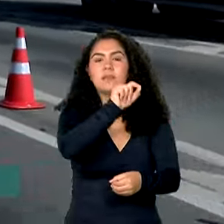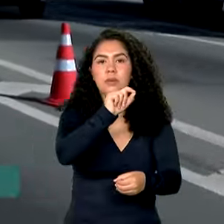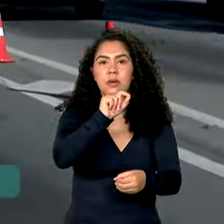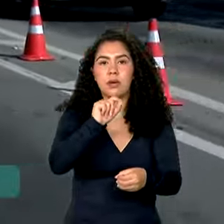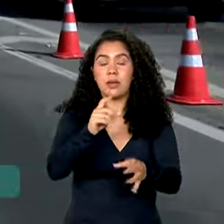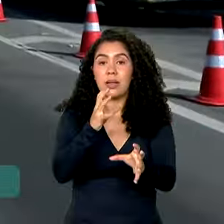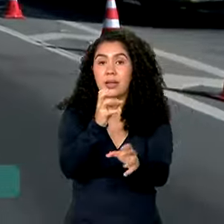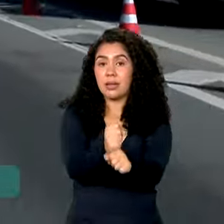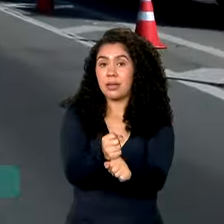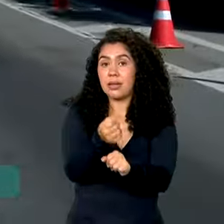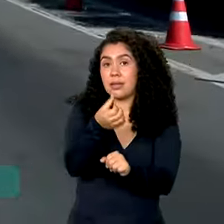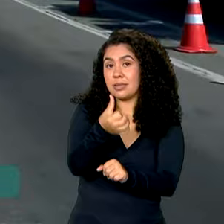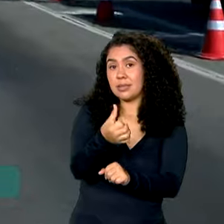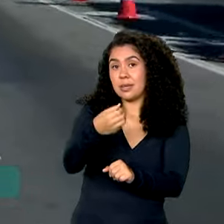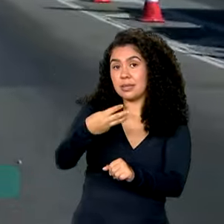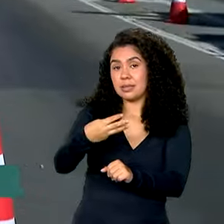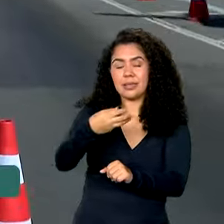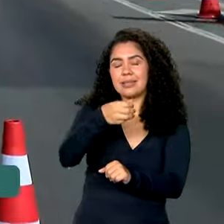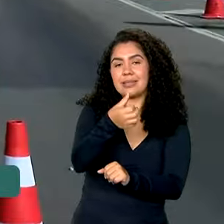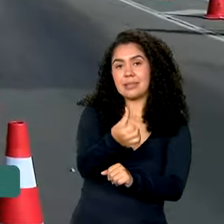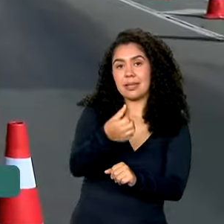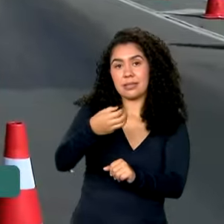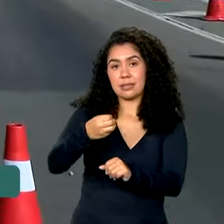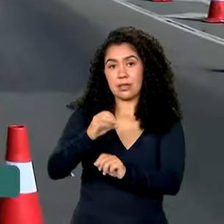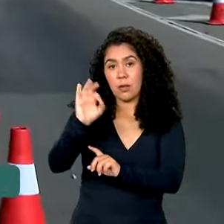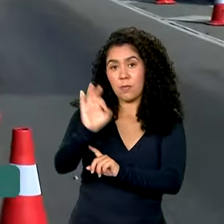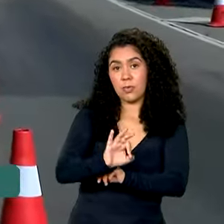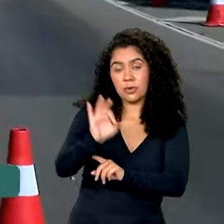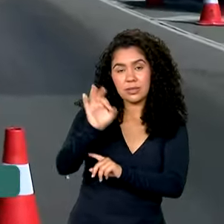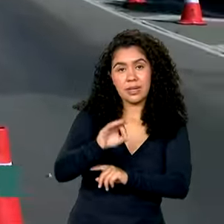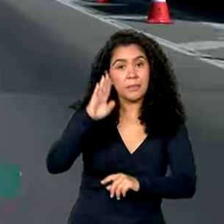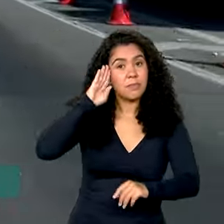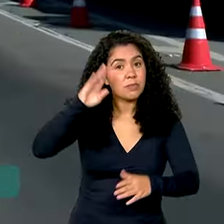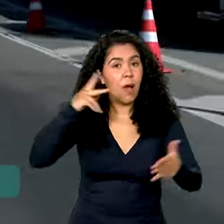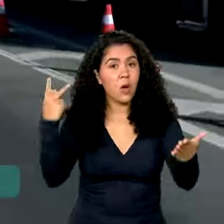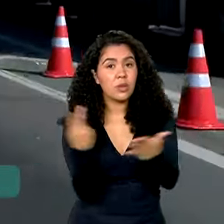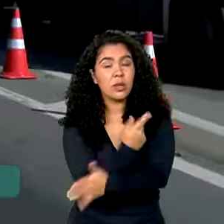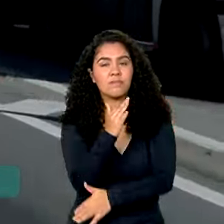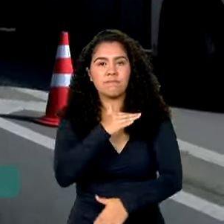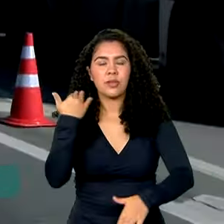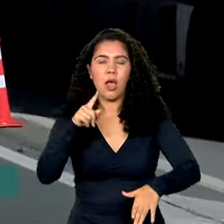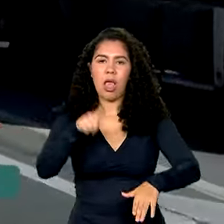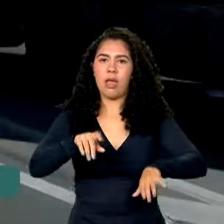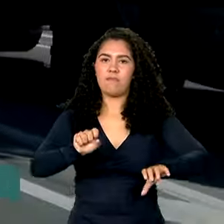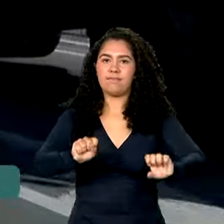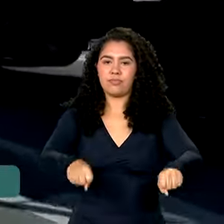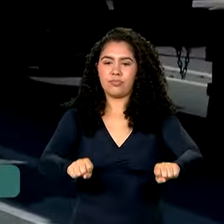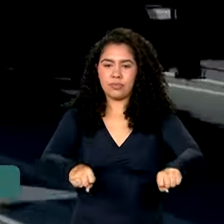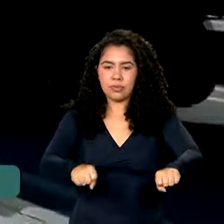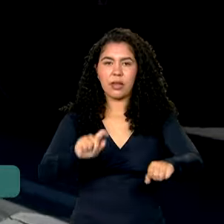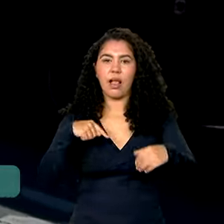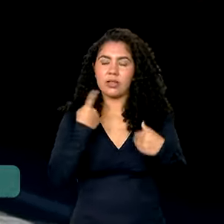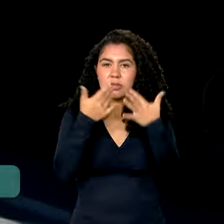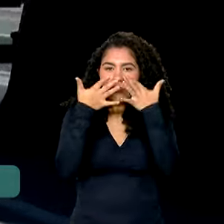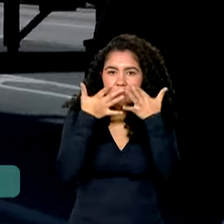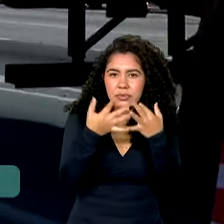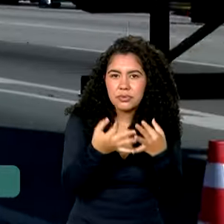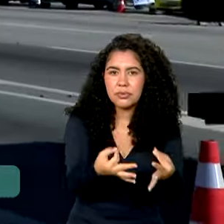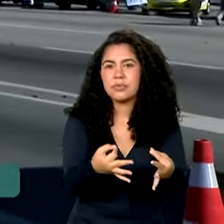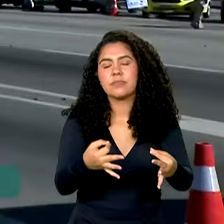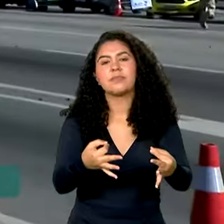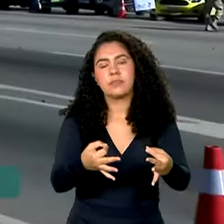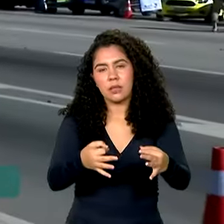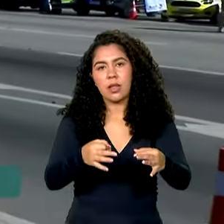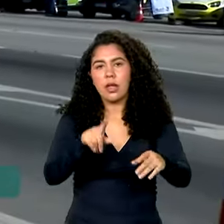60% das mortes são com motociclista. Então, a nossa orientação principal também com os motociclistas é que